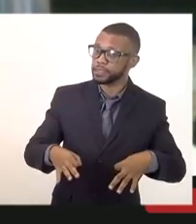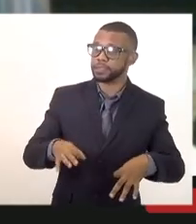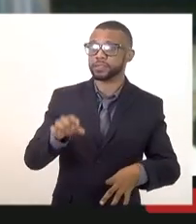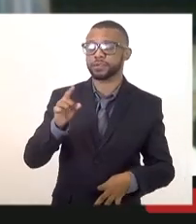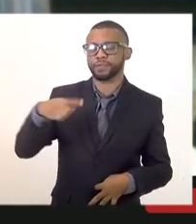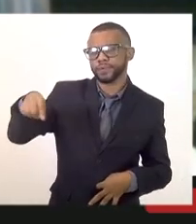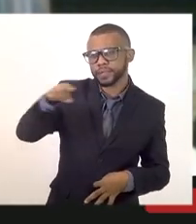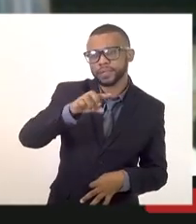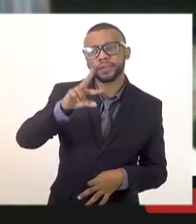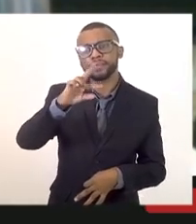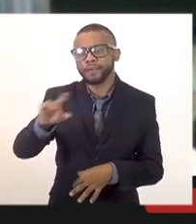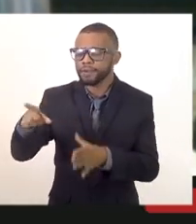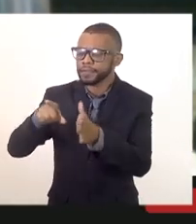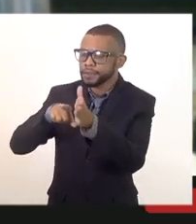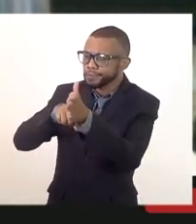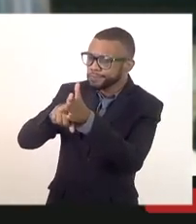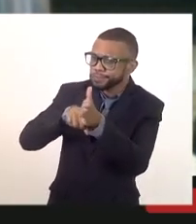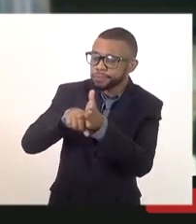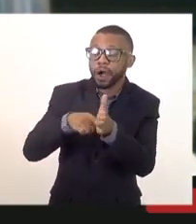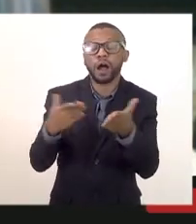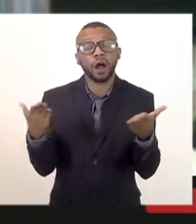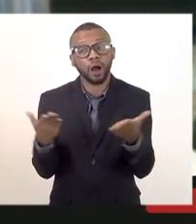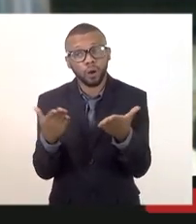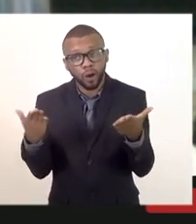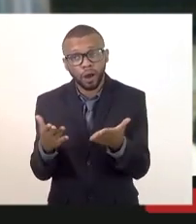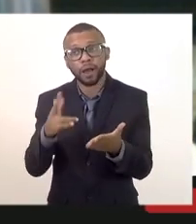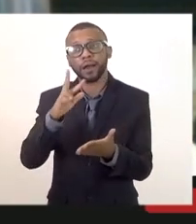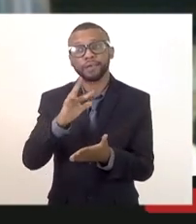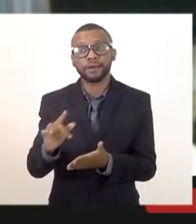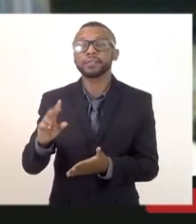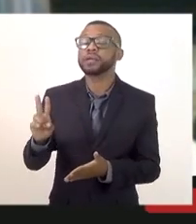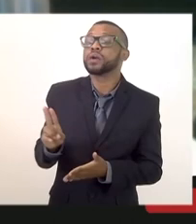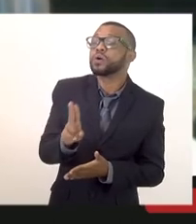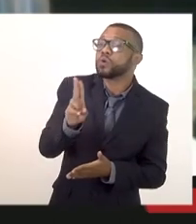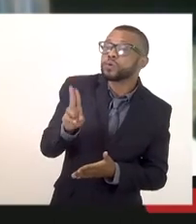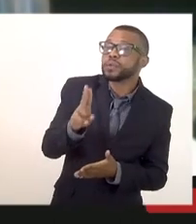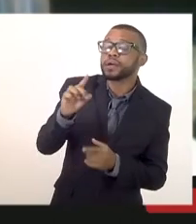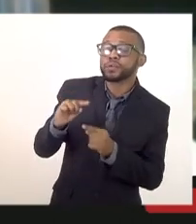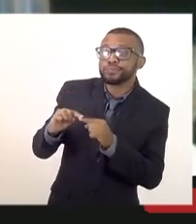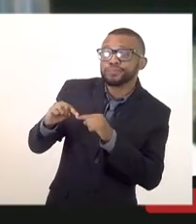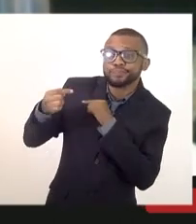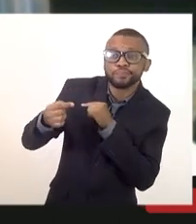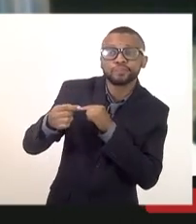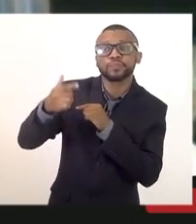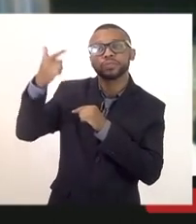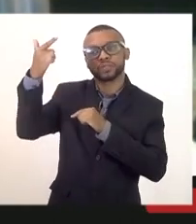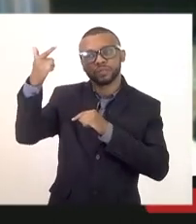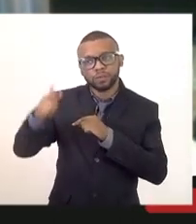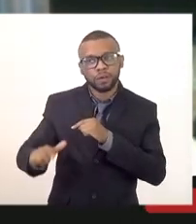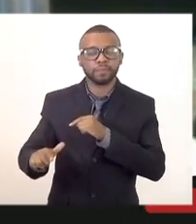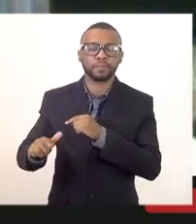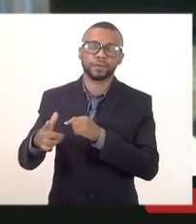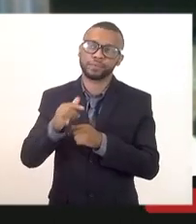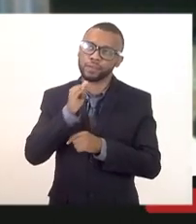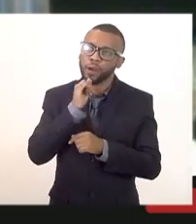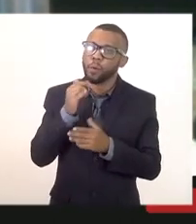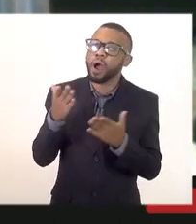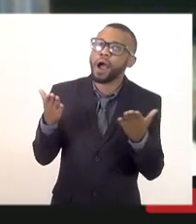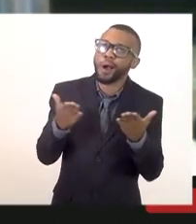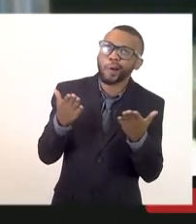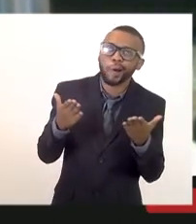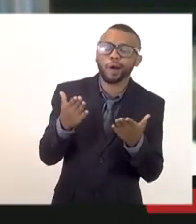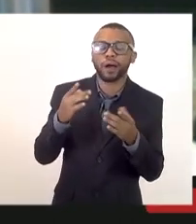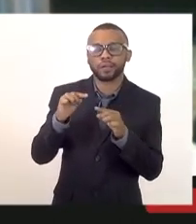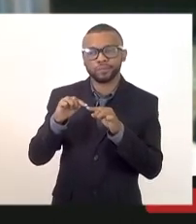que vão realizar esses exames agora vão ser utilizados esse exame será utilizado agora acho que nos próximos